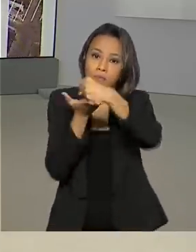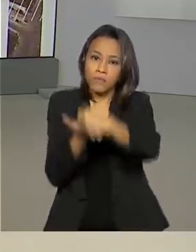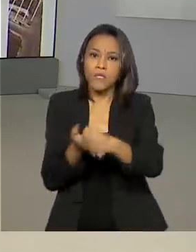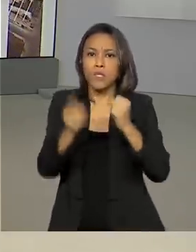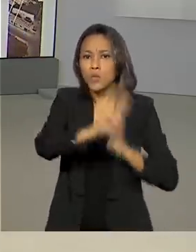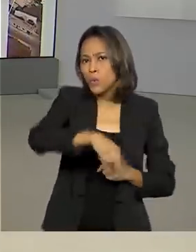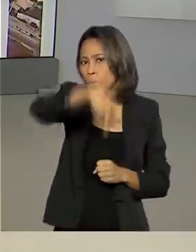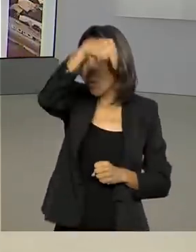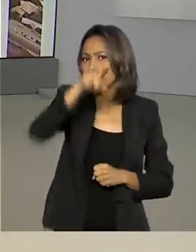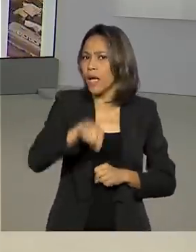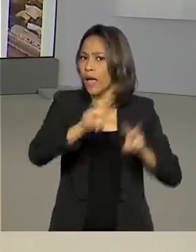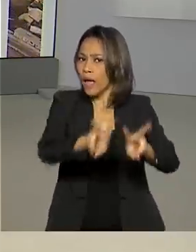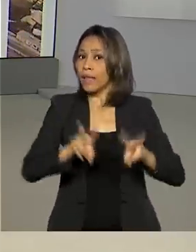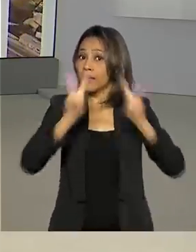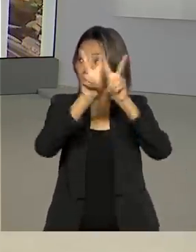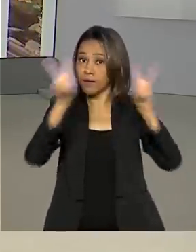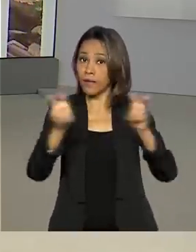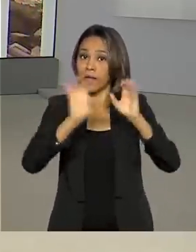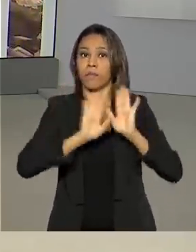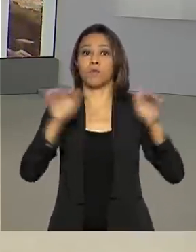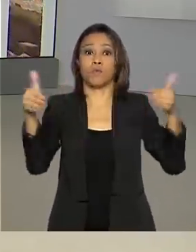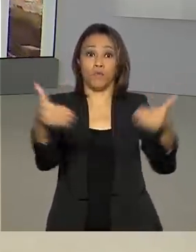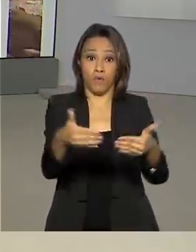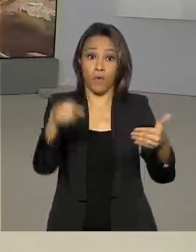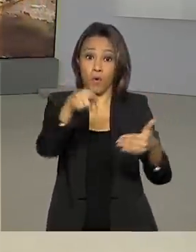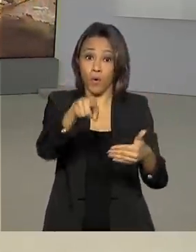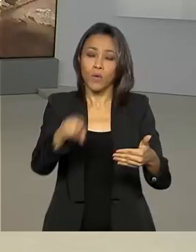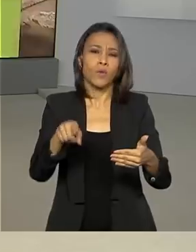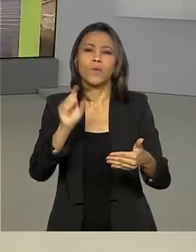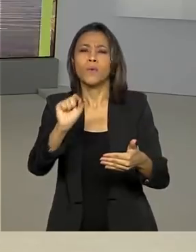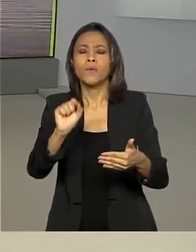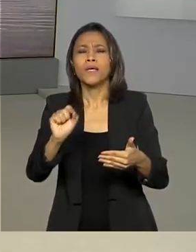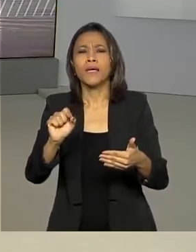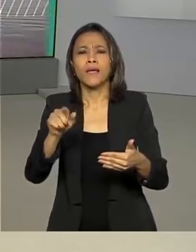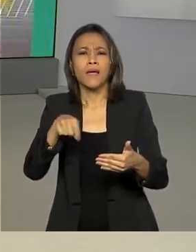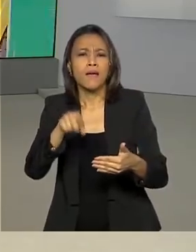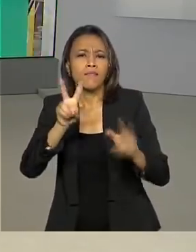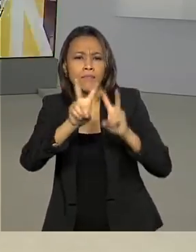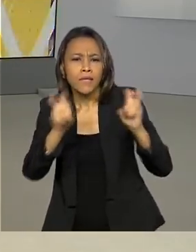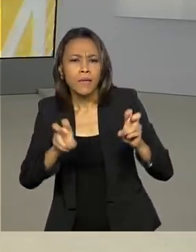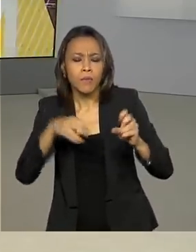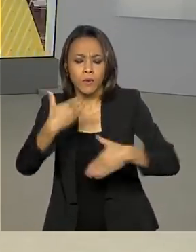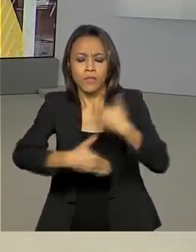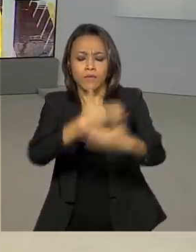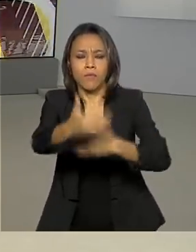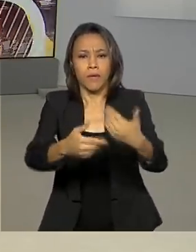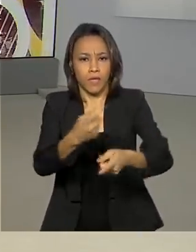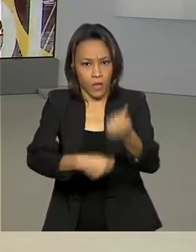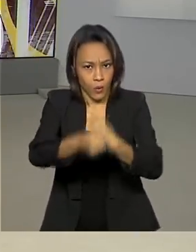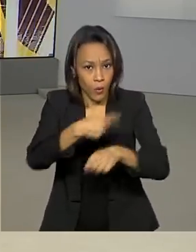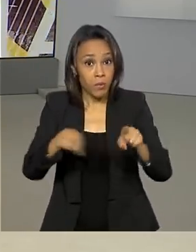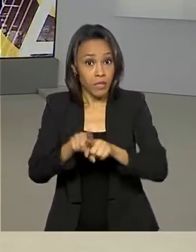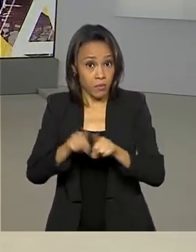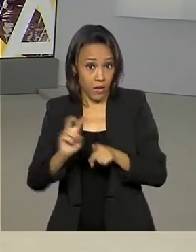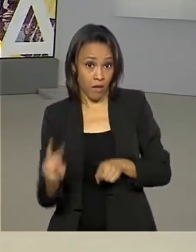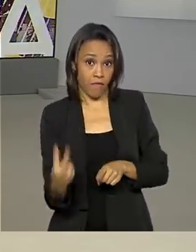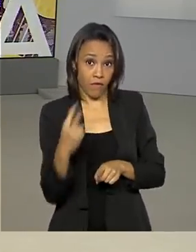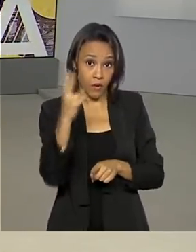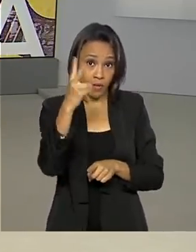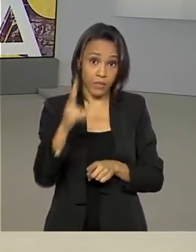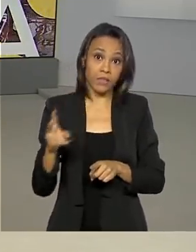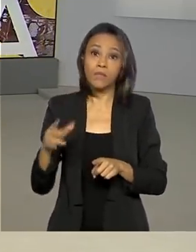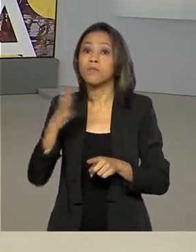é tema do Fórum Internacional Amazônia Mais 21. Em pauta, o crescimento econômico da região e a valorização das